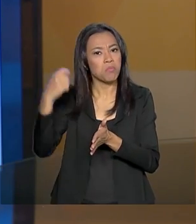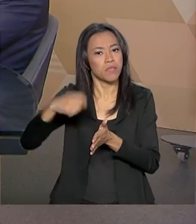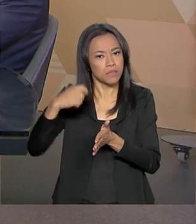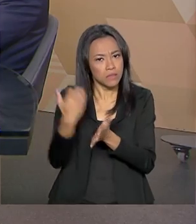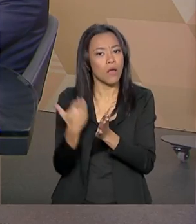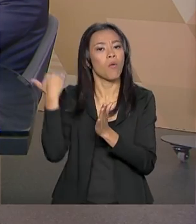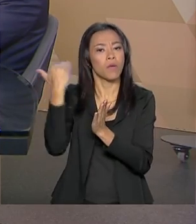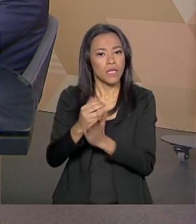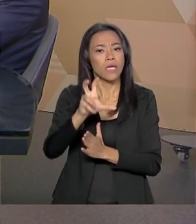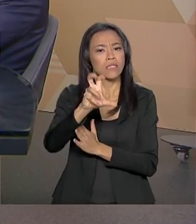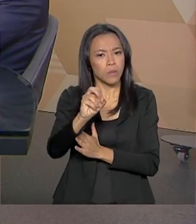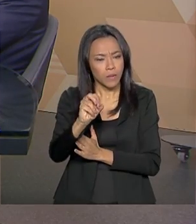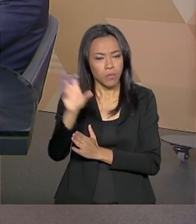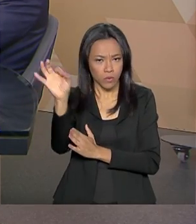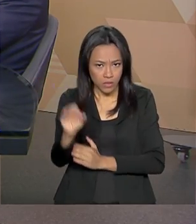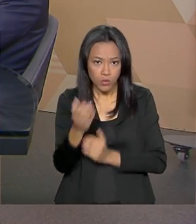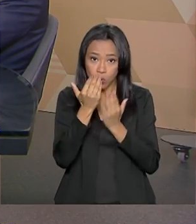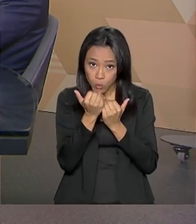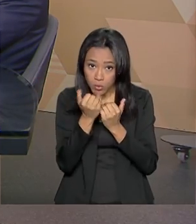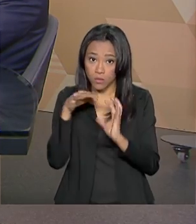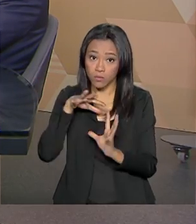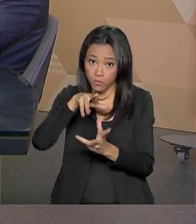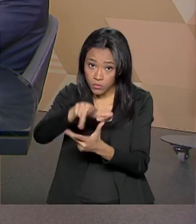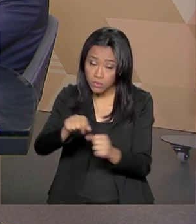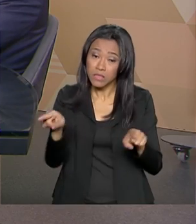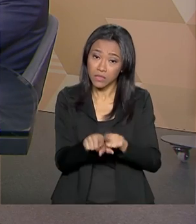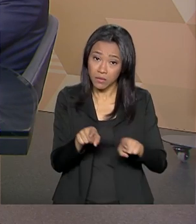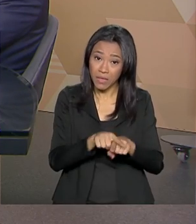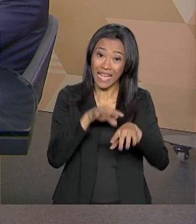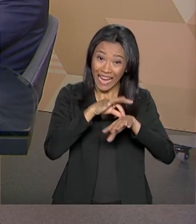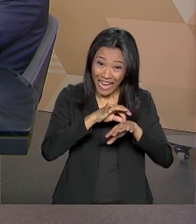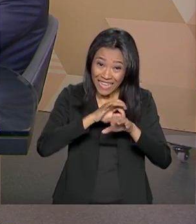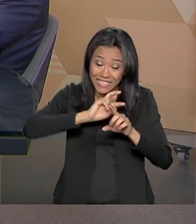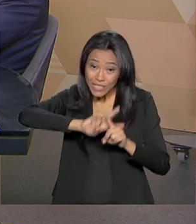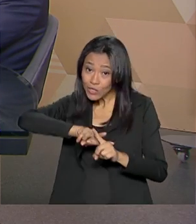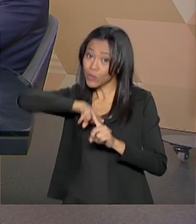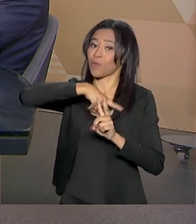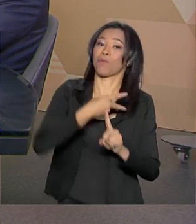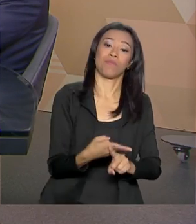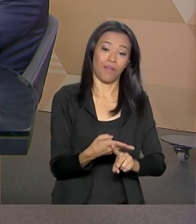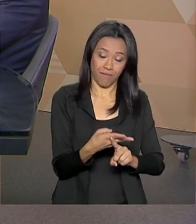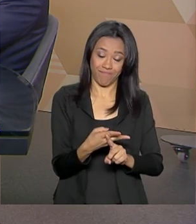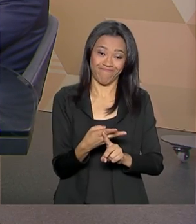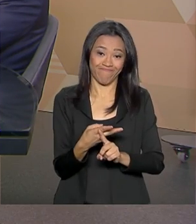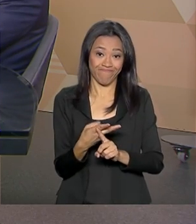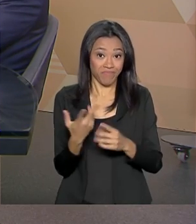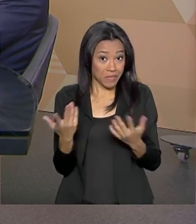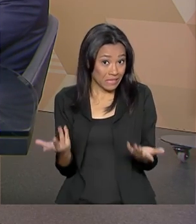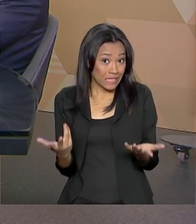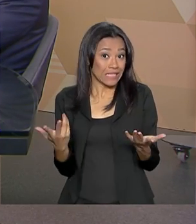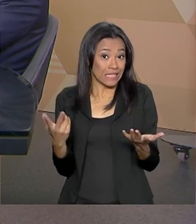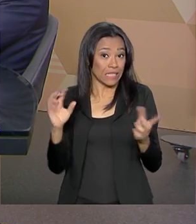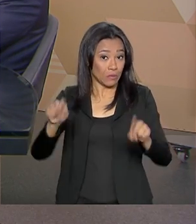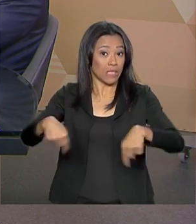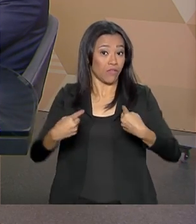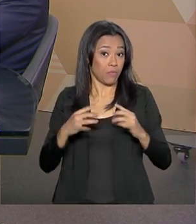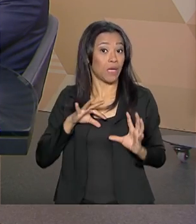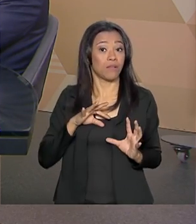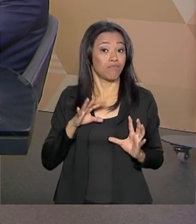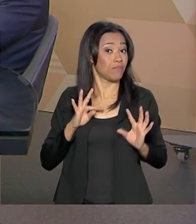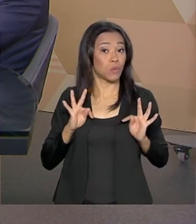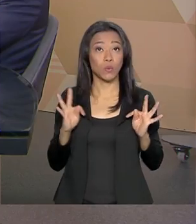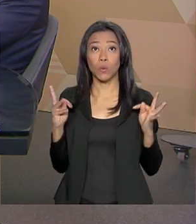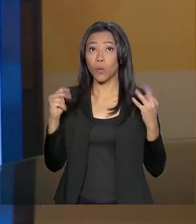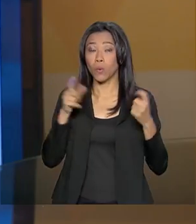% a produção de alimentos no mundo e na questão de carnes, dobrar a produção de carnes. Ou seja, um desafio para todos os